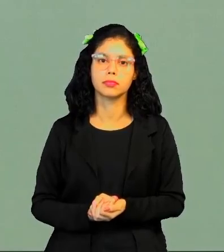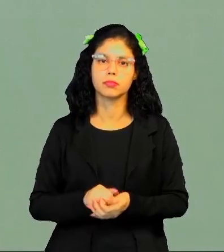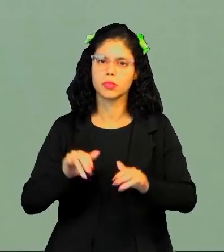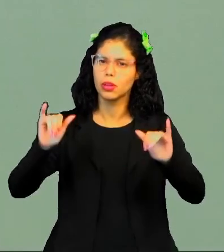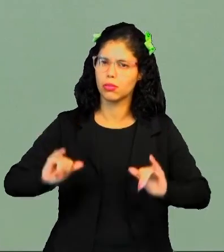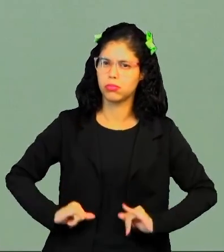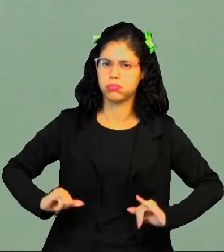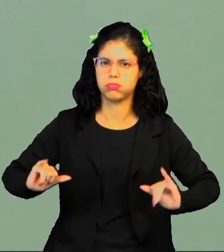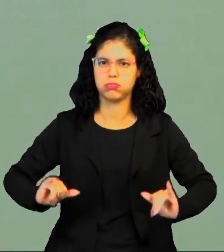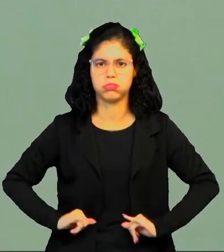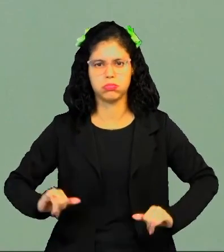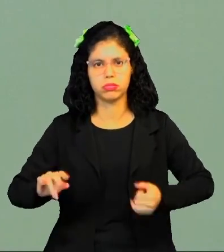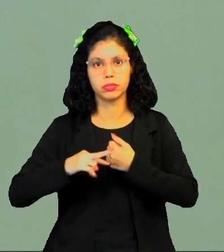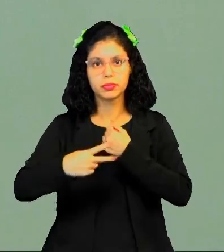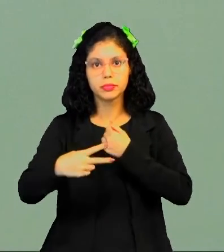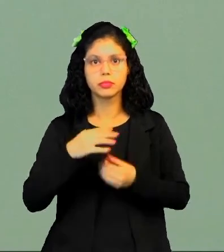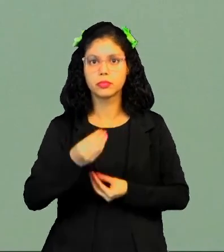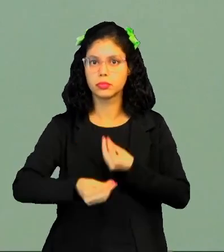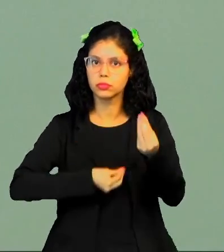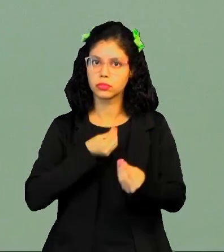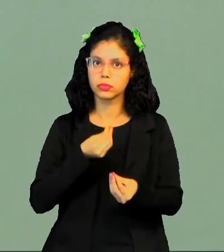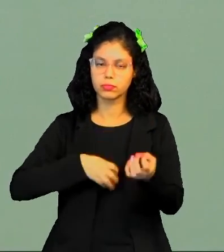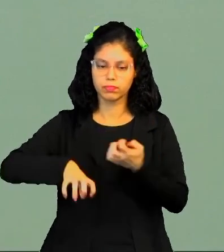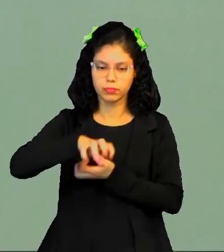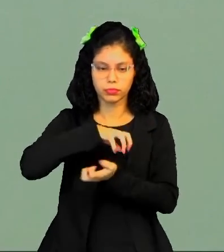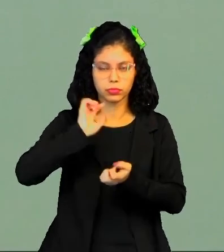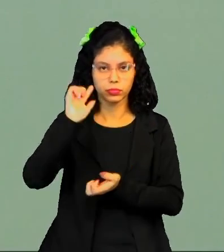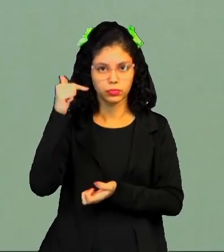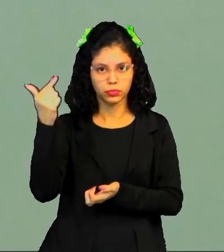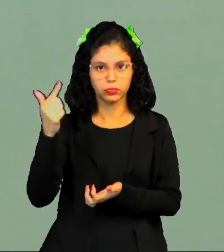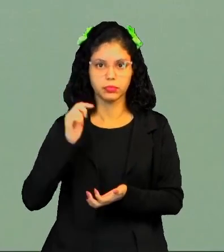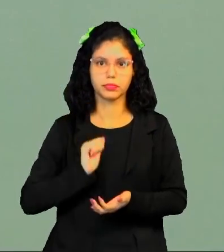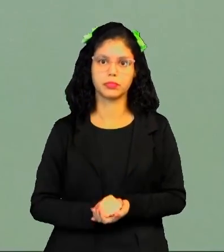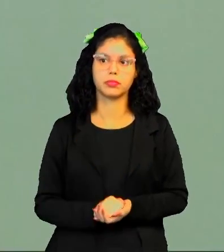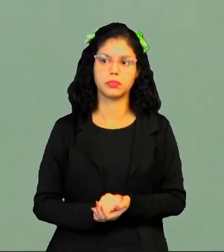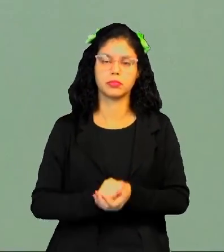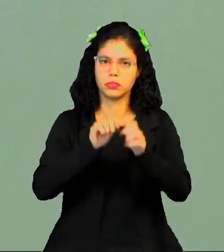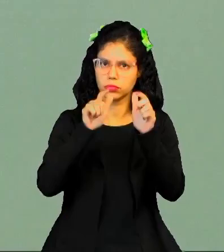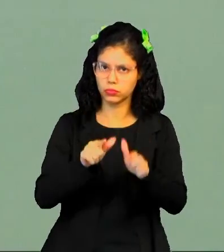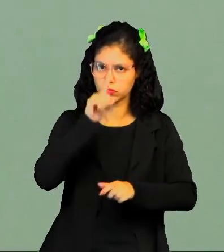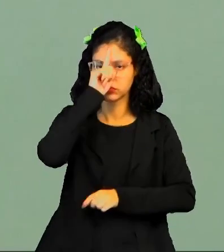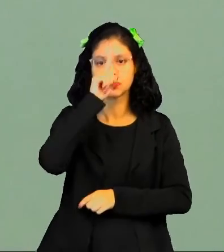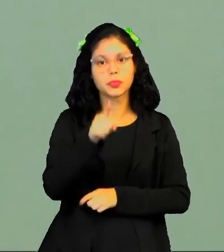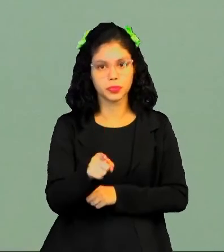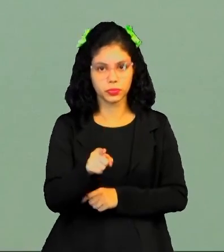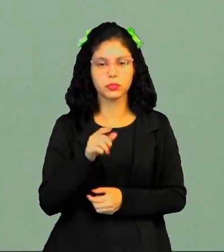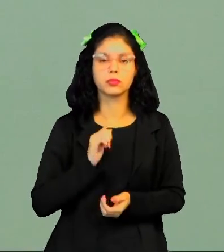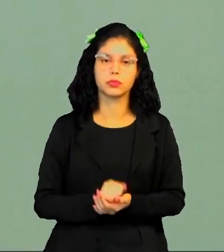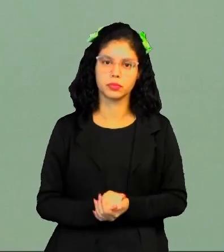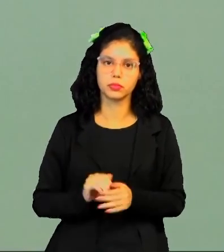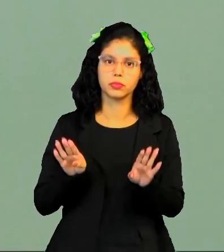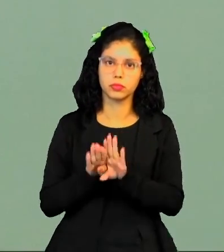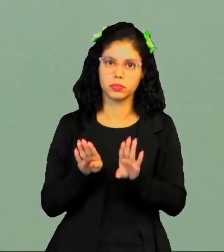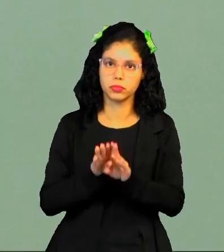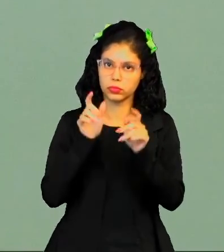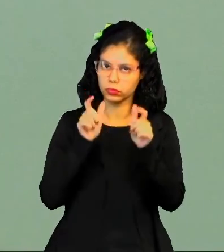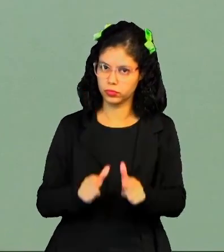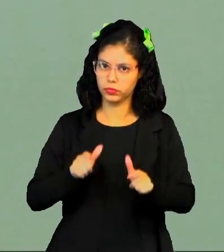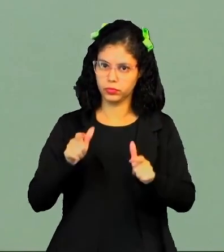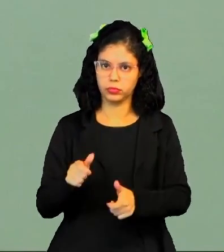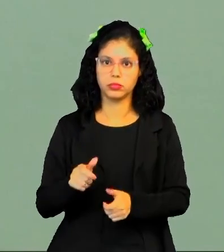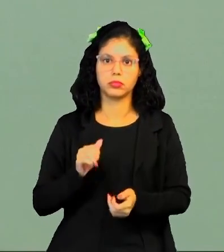sofreram consequências como as outras revoltas que a gente viu, onde os líderes foram punidos, onde